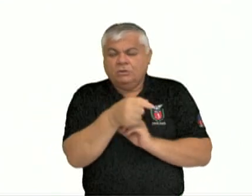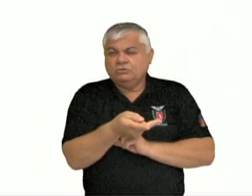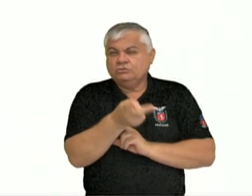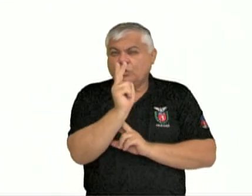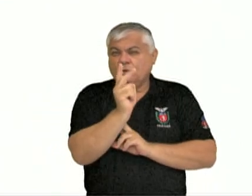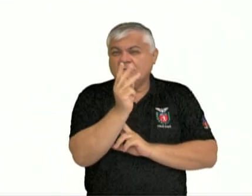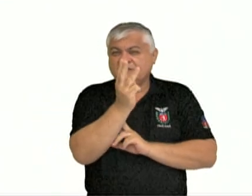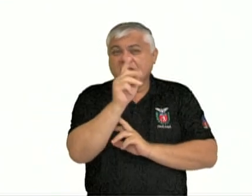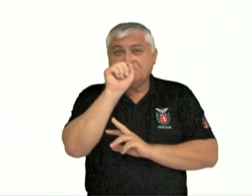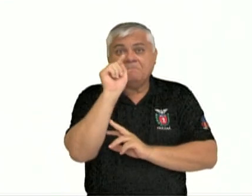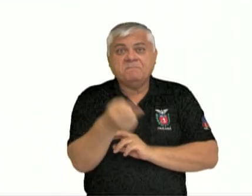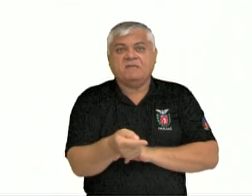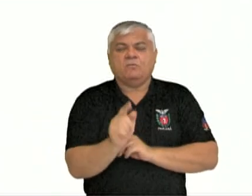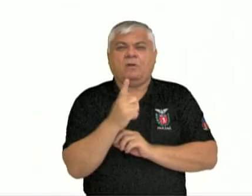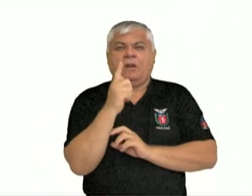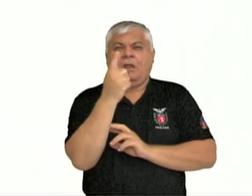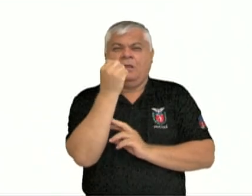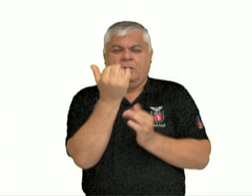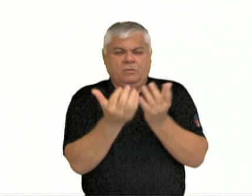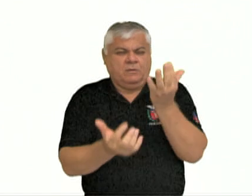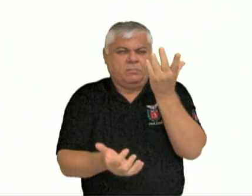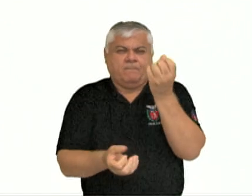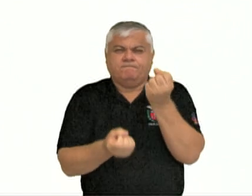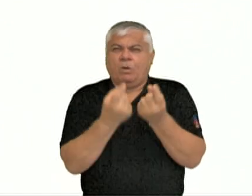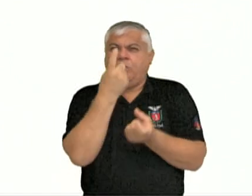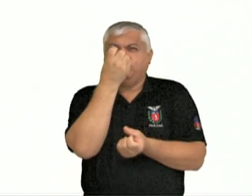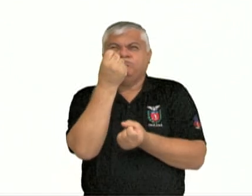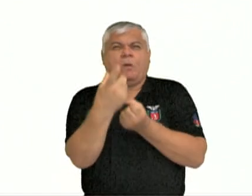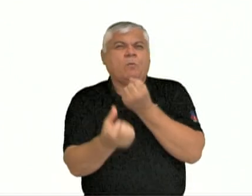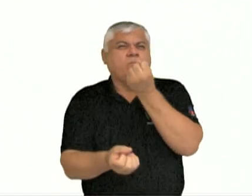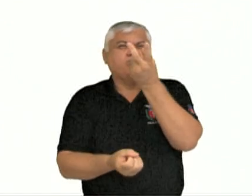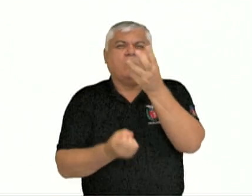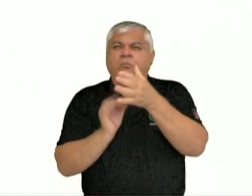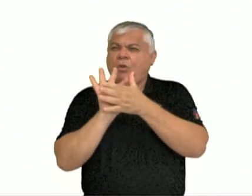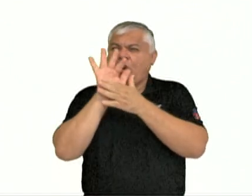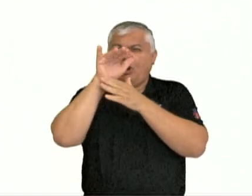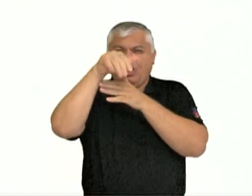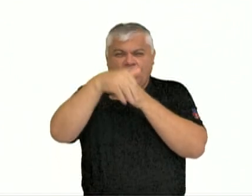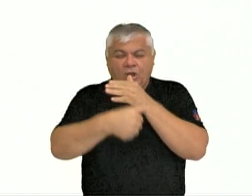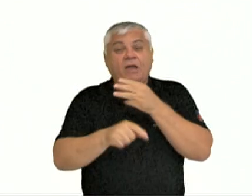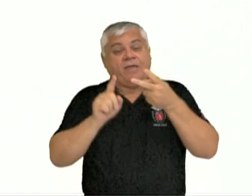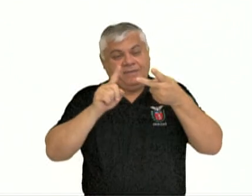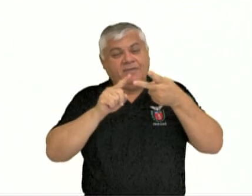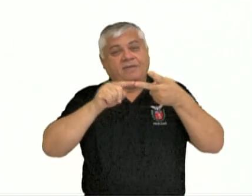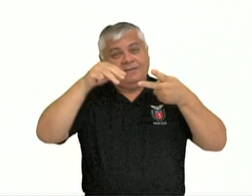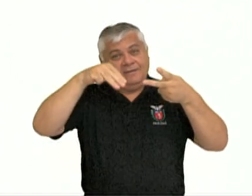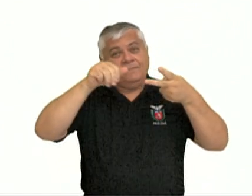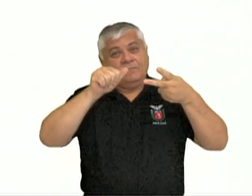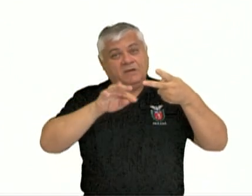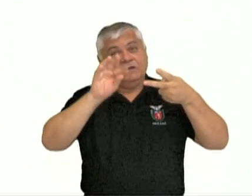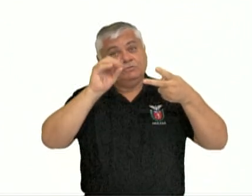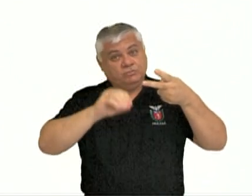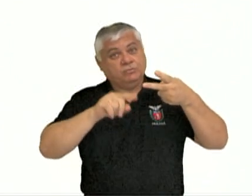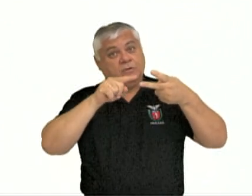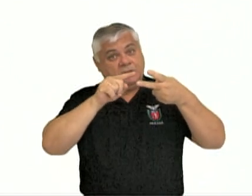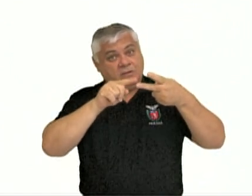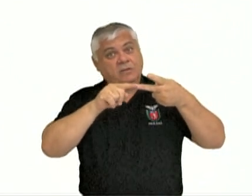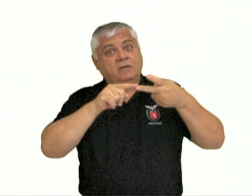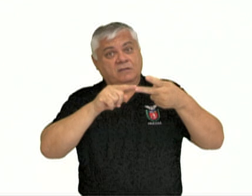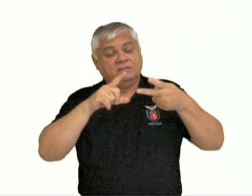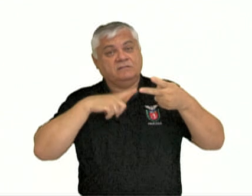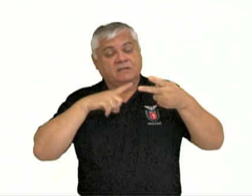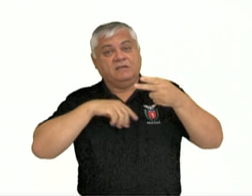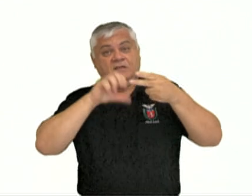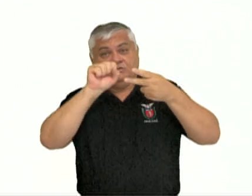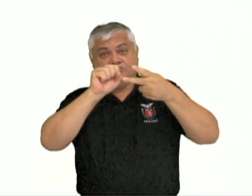graus. O material que sai, por exemplo, nos vulcões vem do manto, da parte superior, então ela é dividida em manto